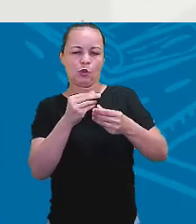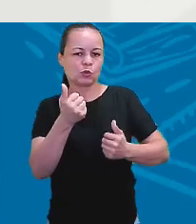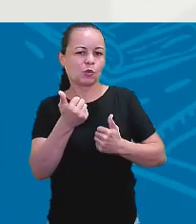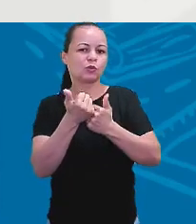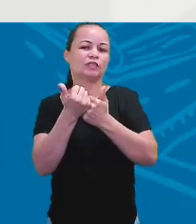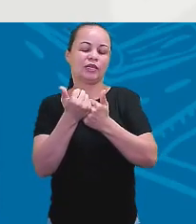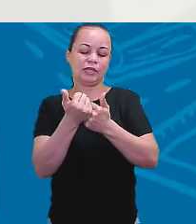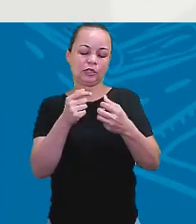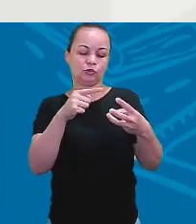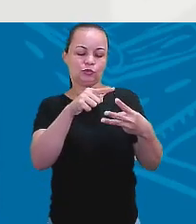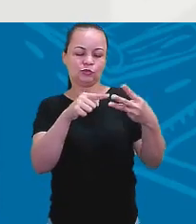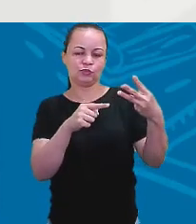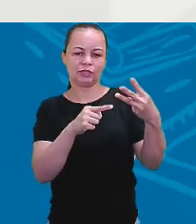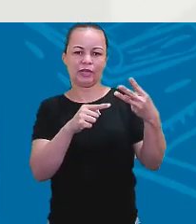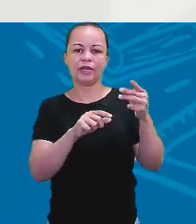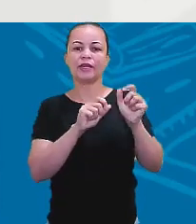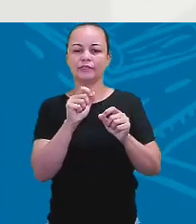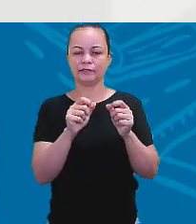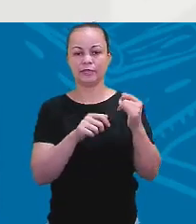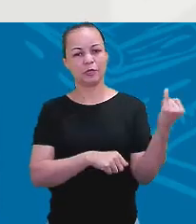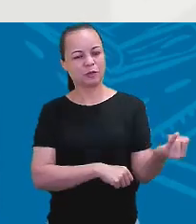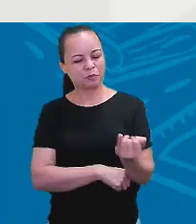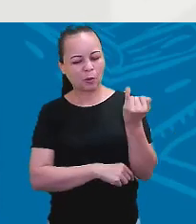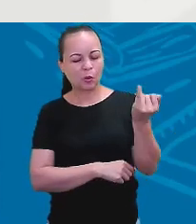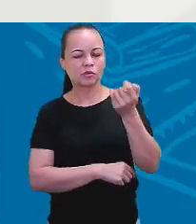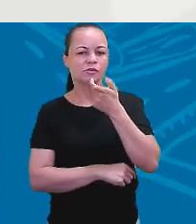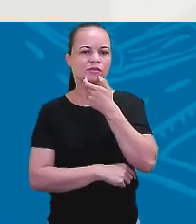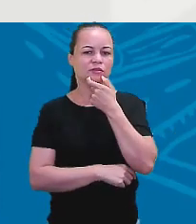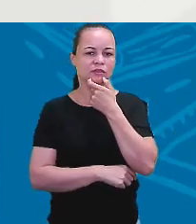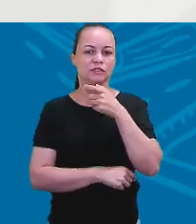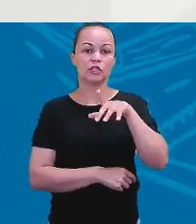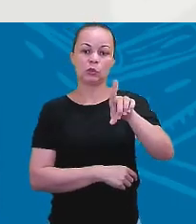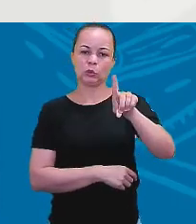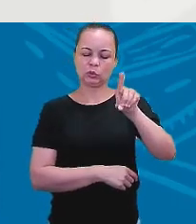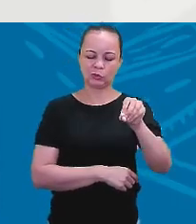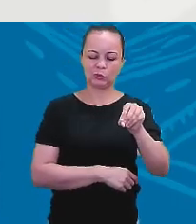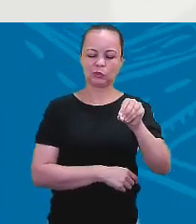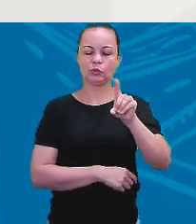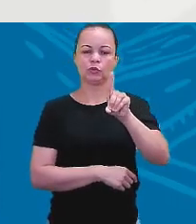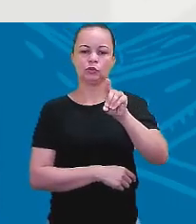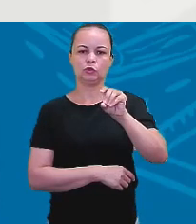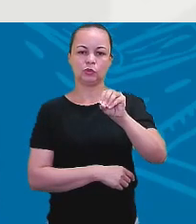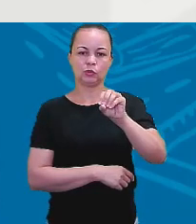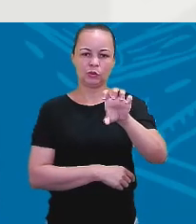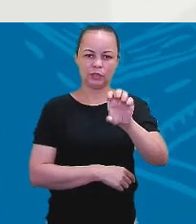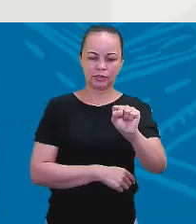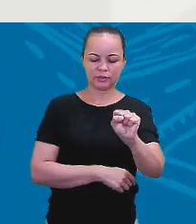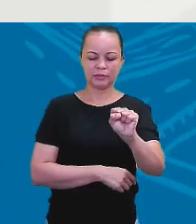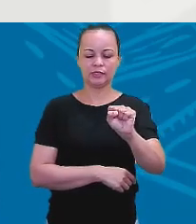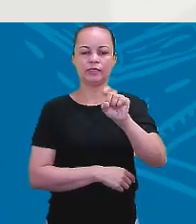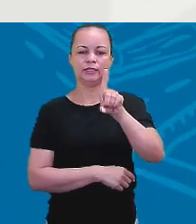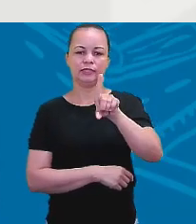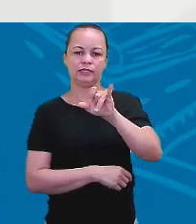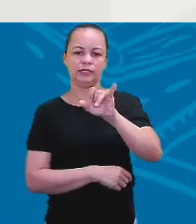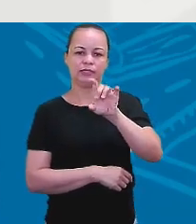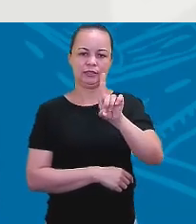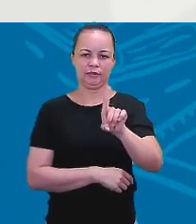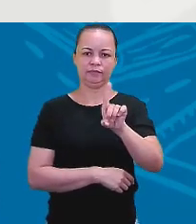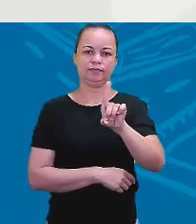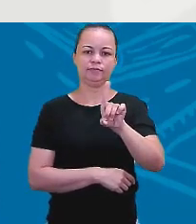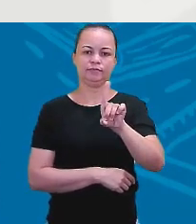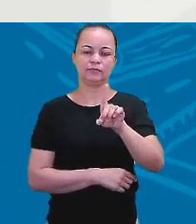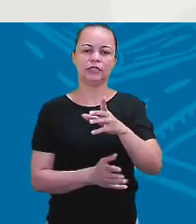Dos três auxiliares importantes da língua inglesa, que é o do, does and did. Do e does